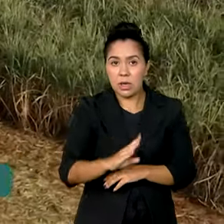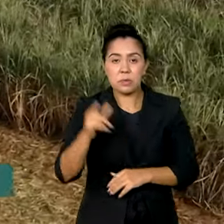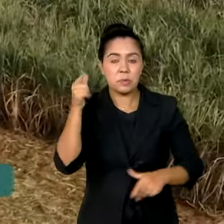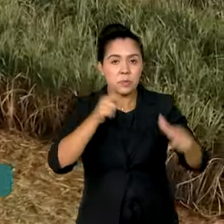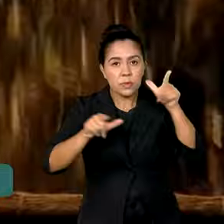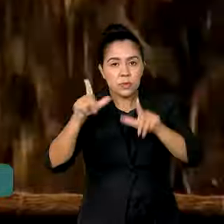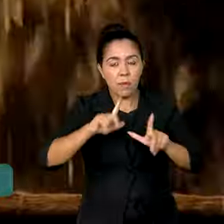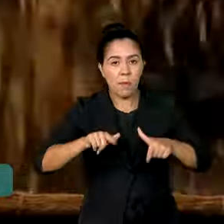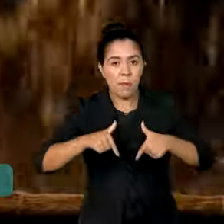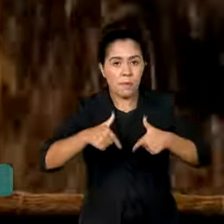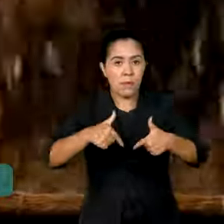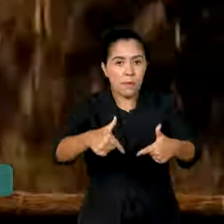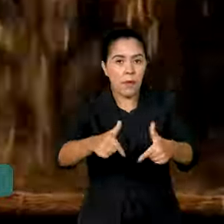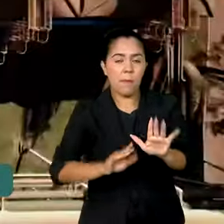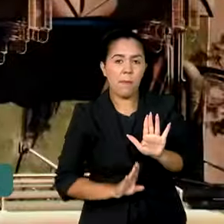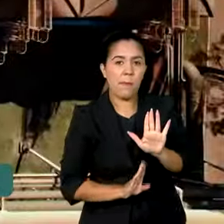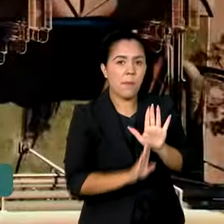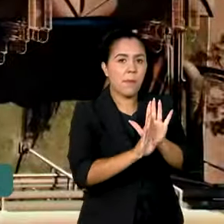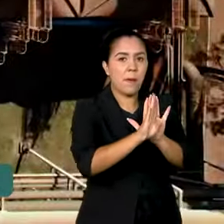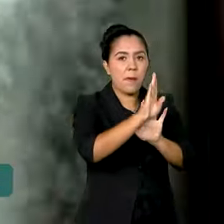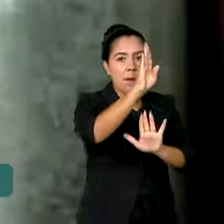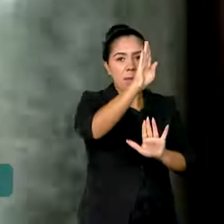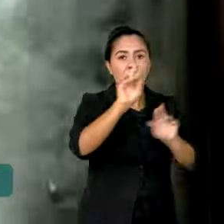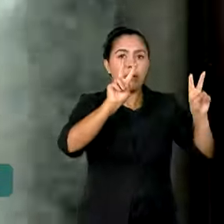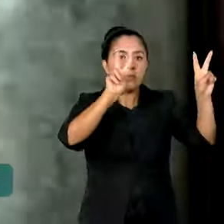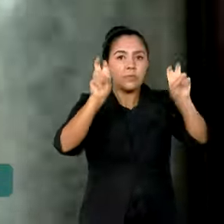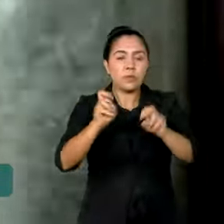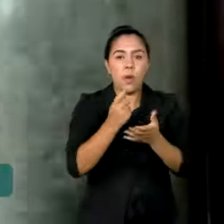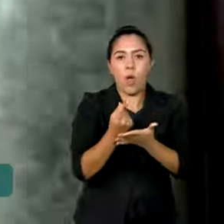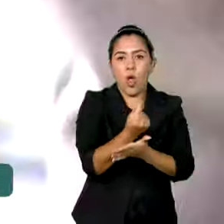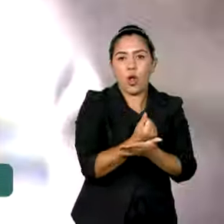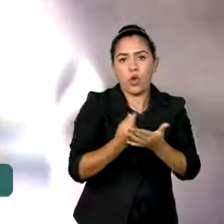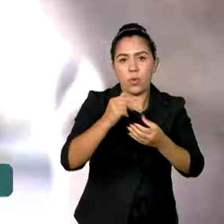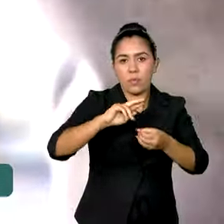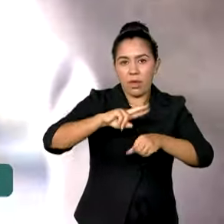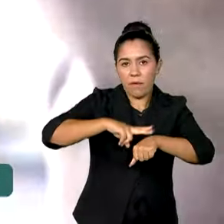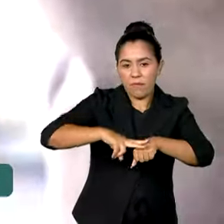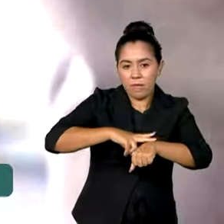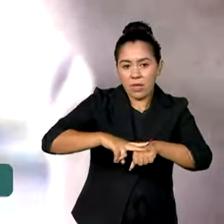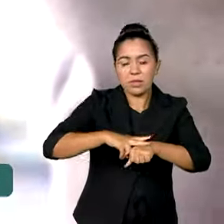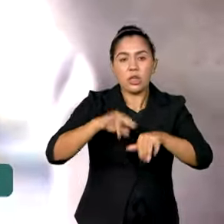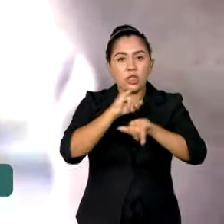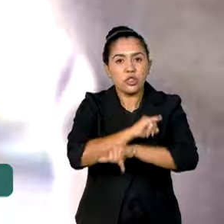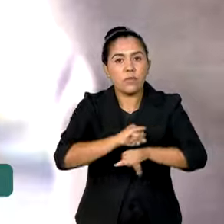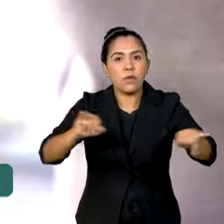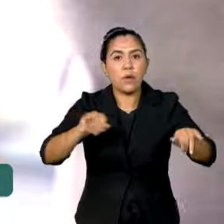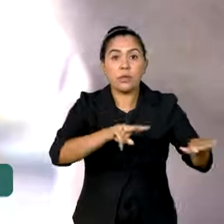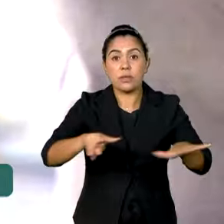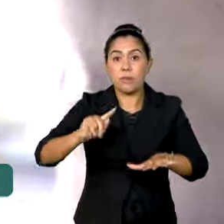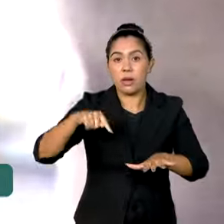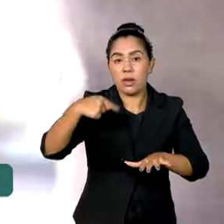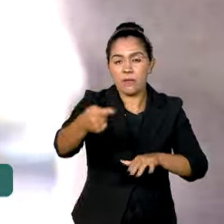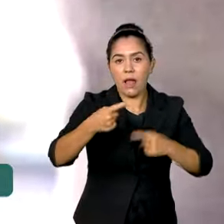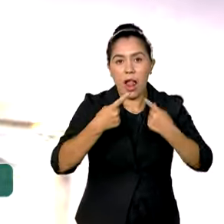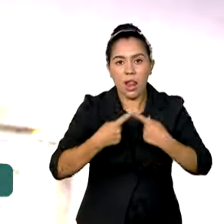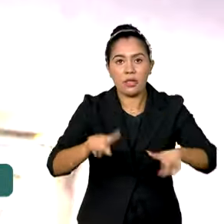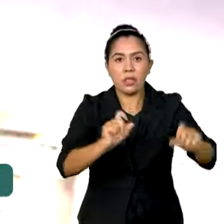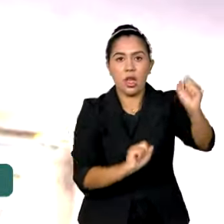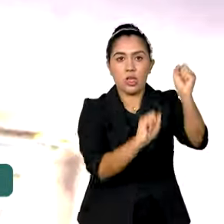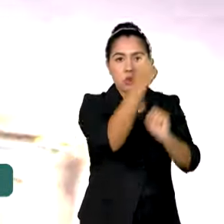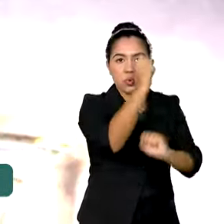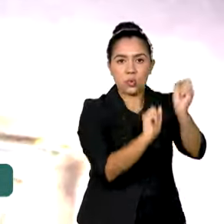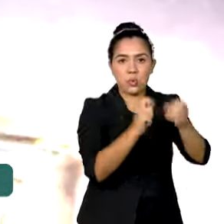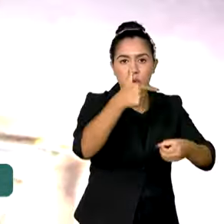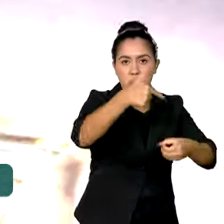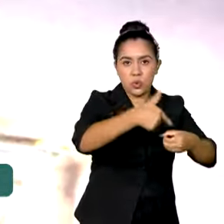liderar também a economia verde e anunciou para a próxima semana o lançamento das indústrias de combustível